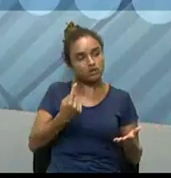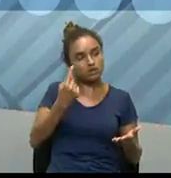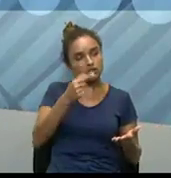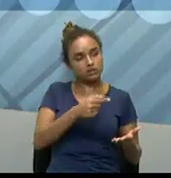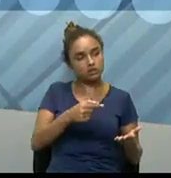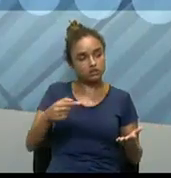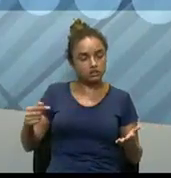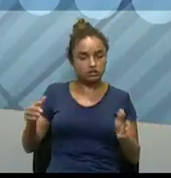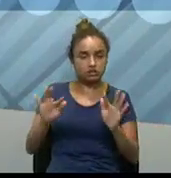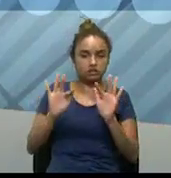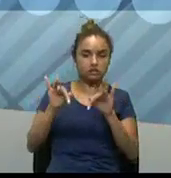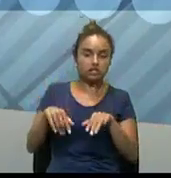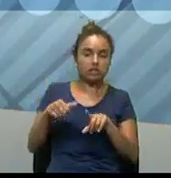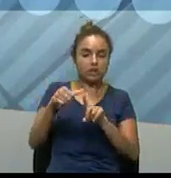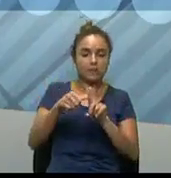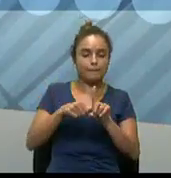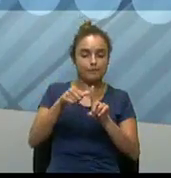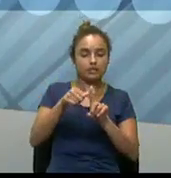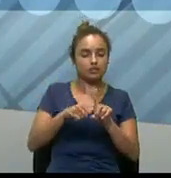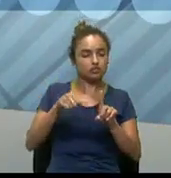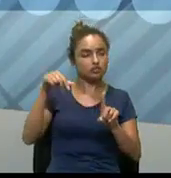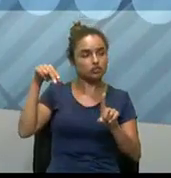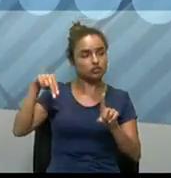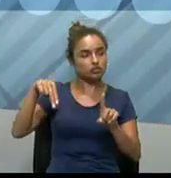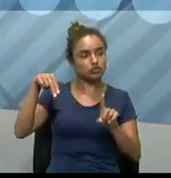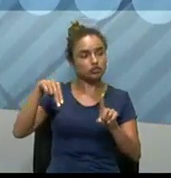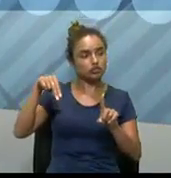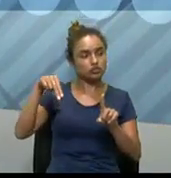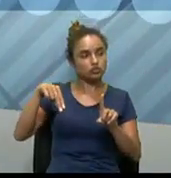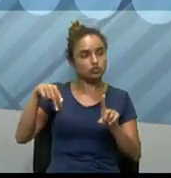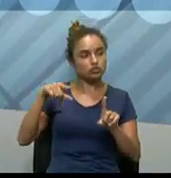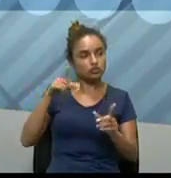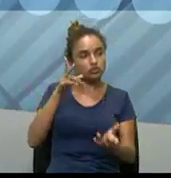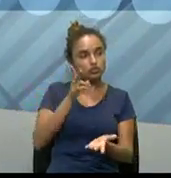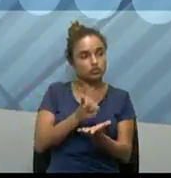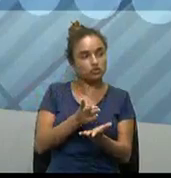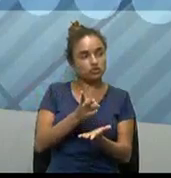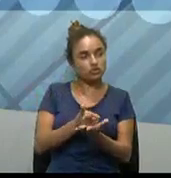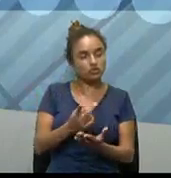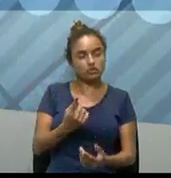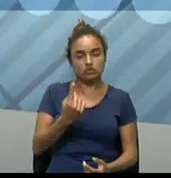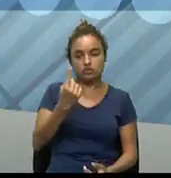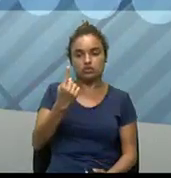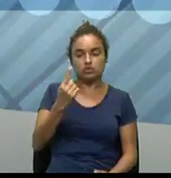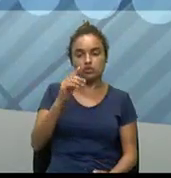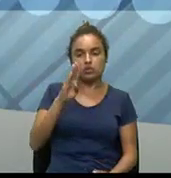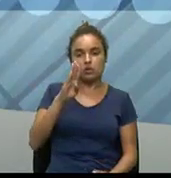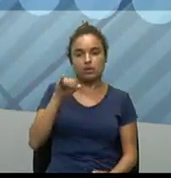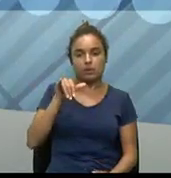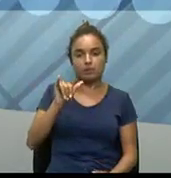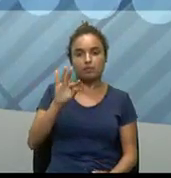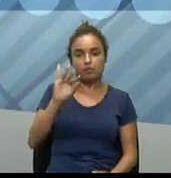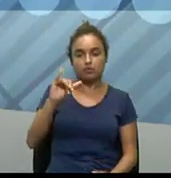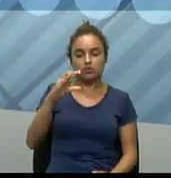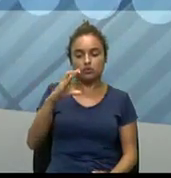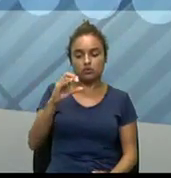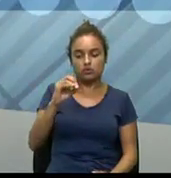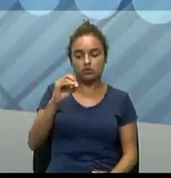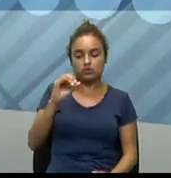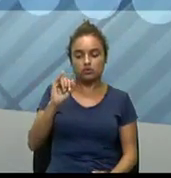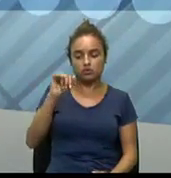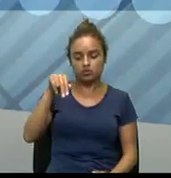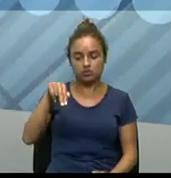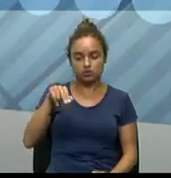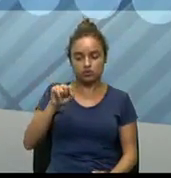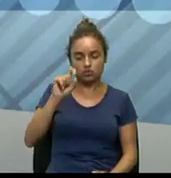finalzinho do mês de novembro, só mesmo um Bitcoin, ele está valendo 14